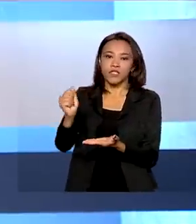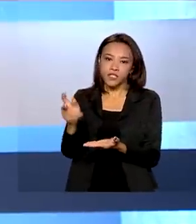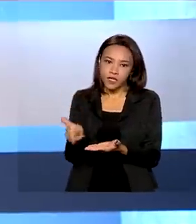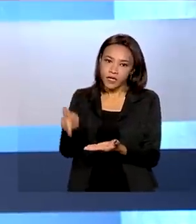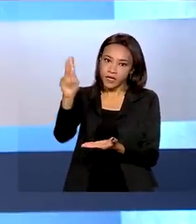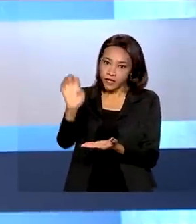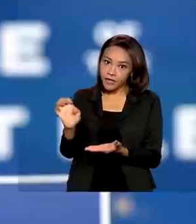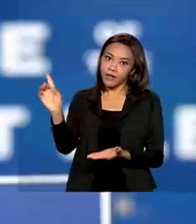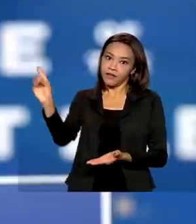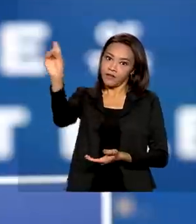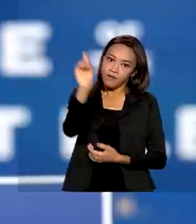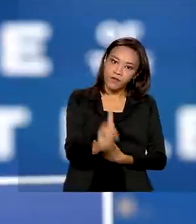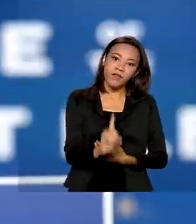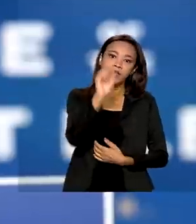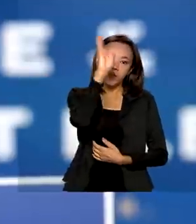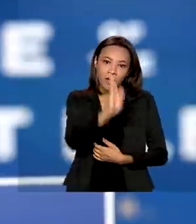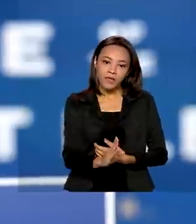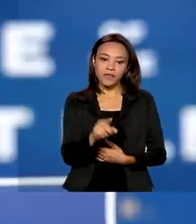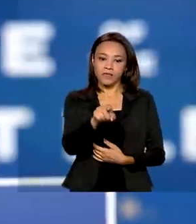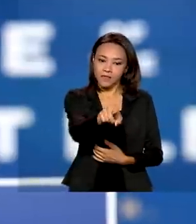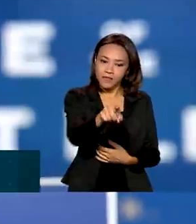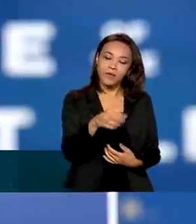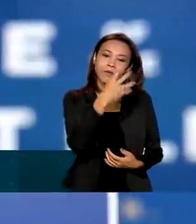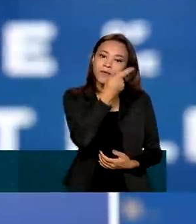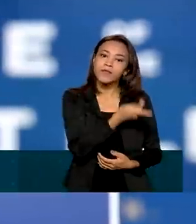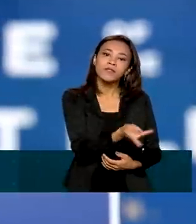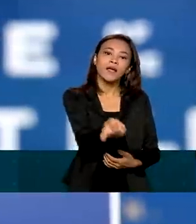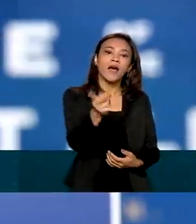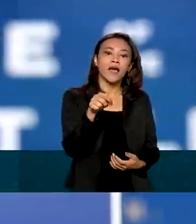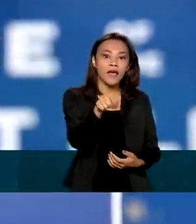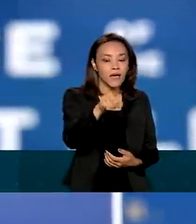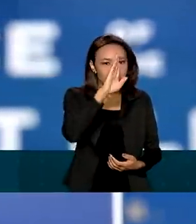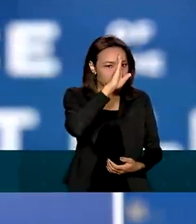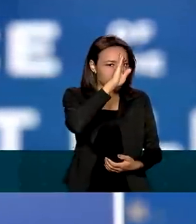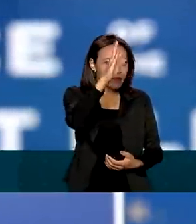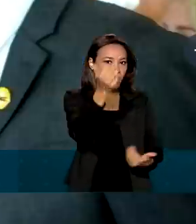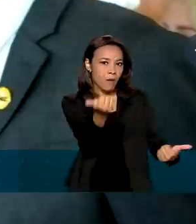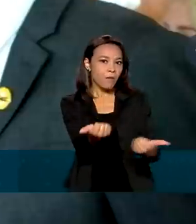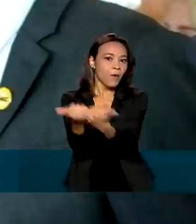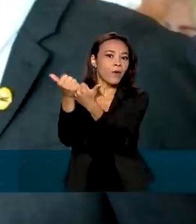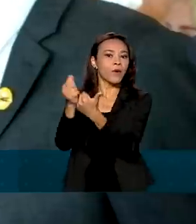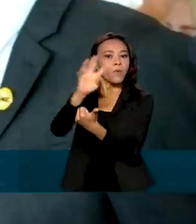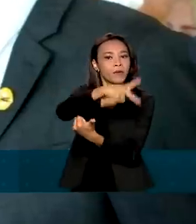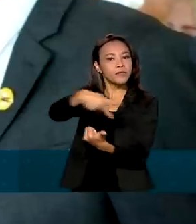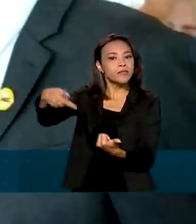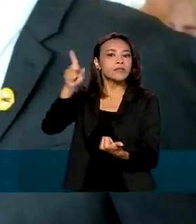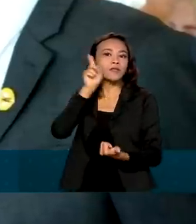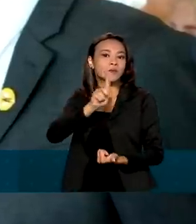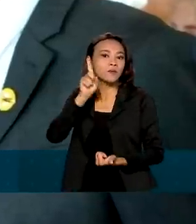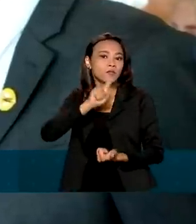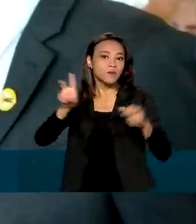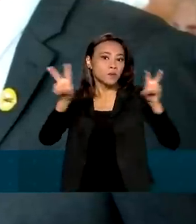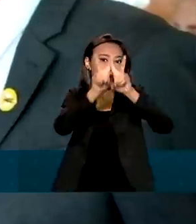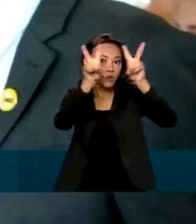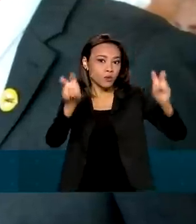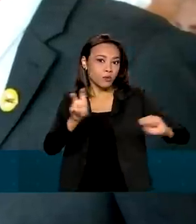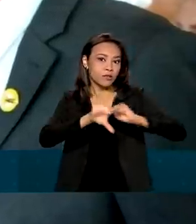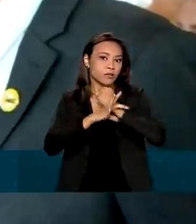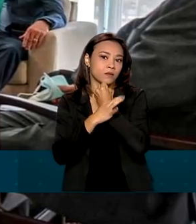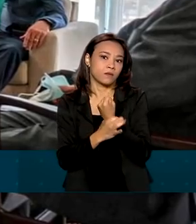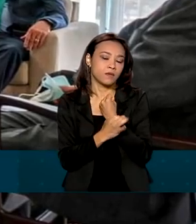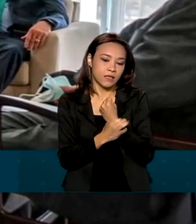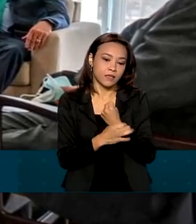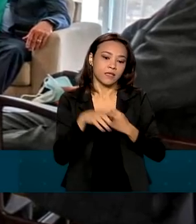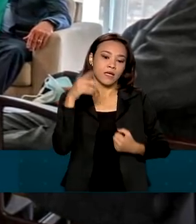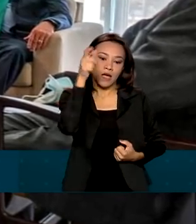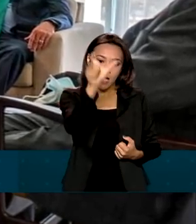Bolsonaro nesta quinta aqui em Brasília. Sullivan é o principal assistente de Joe Biden para assuntos de segurança nacional. A visita